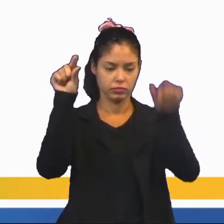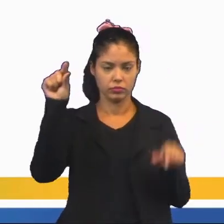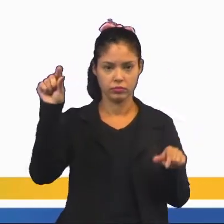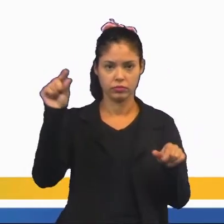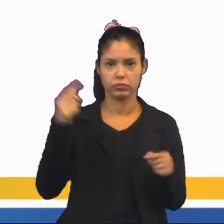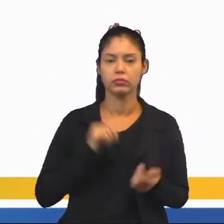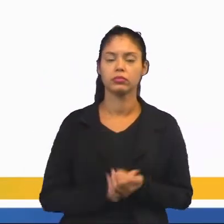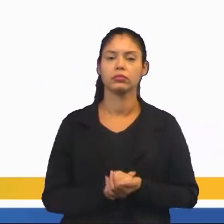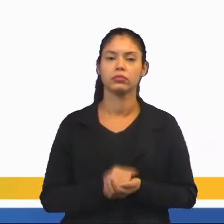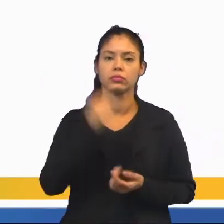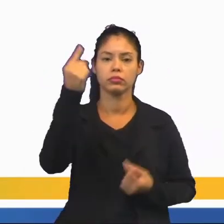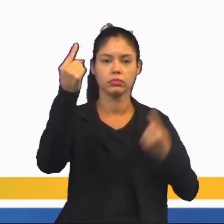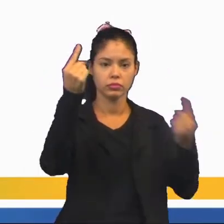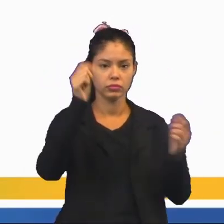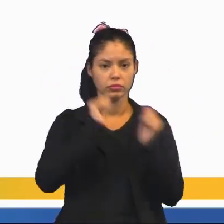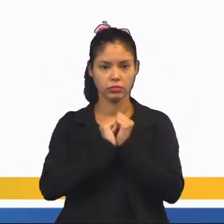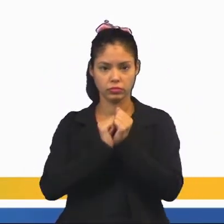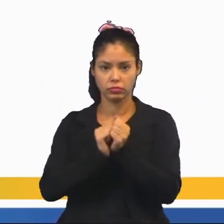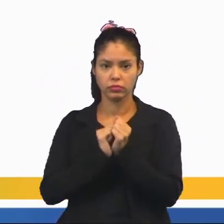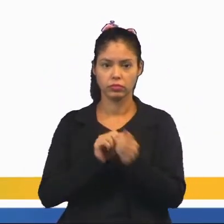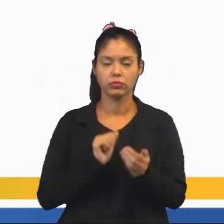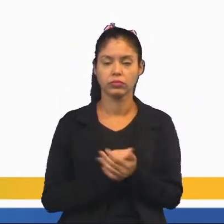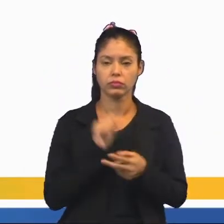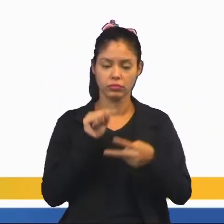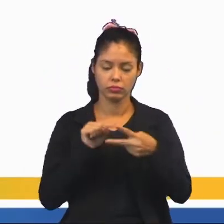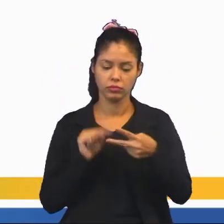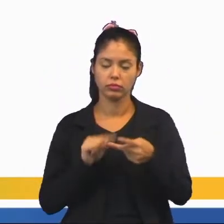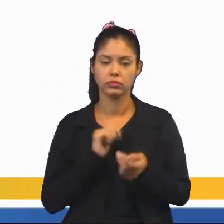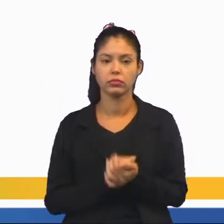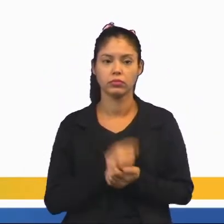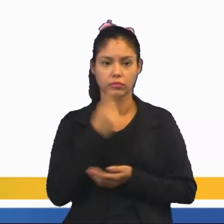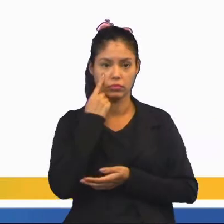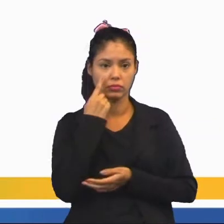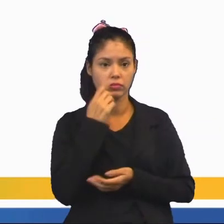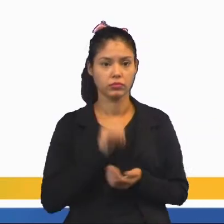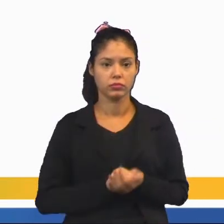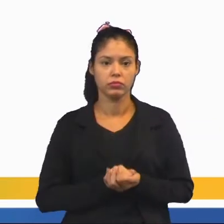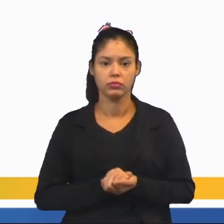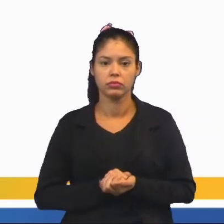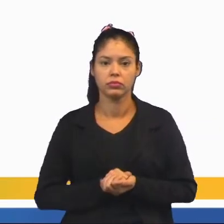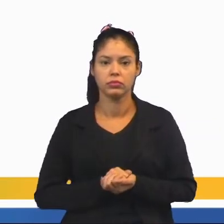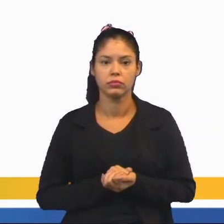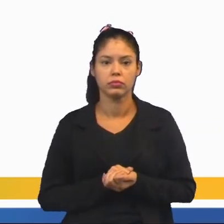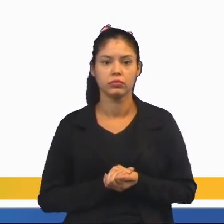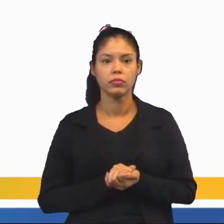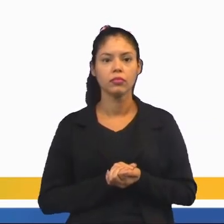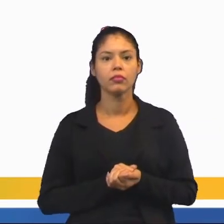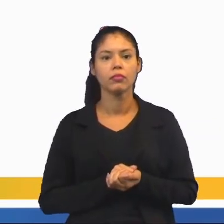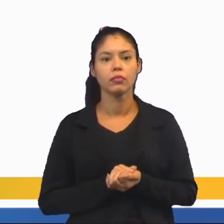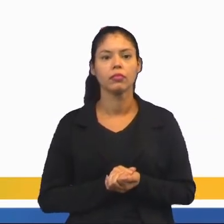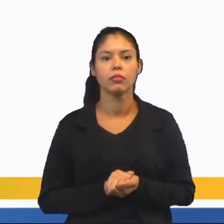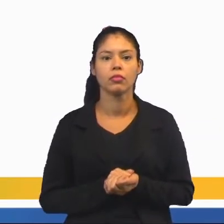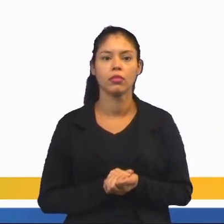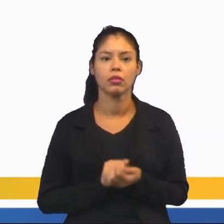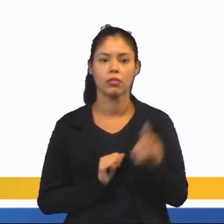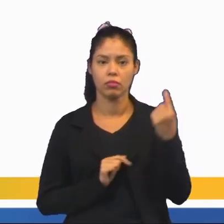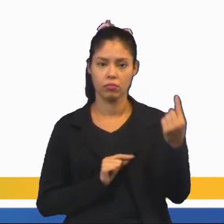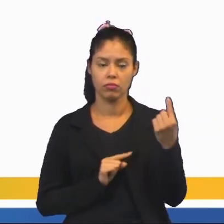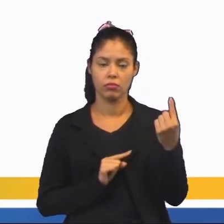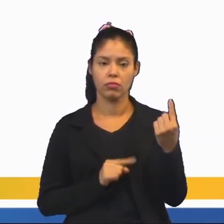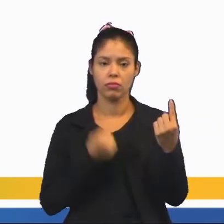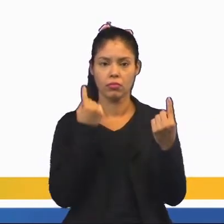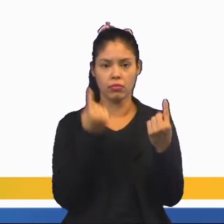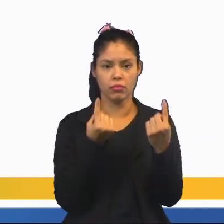um outro dado. Se eu juntar os dois dados, olha só, as chances que eu vou ter aqui. Um dado,